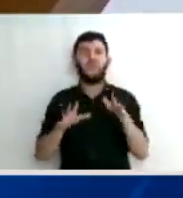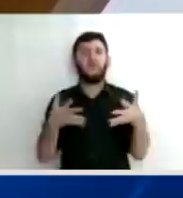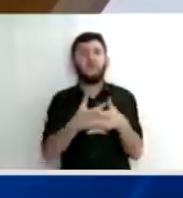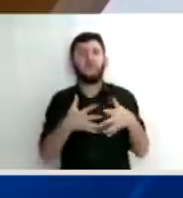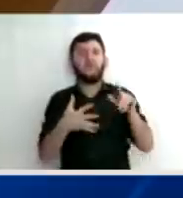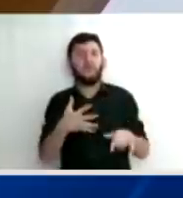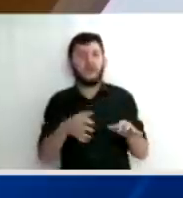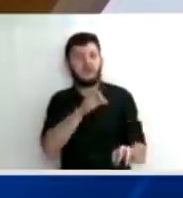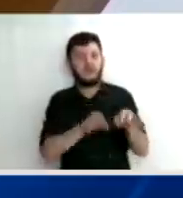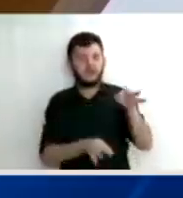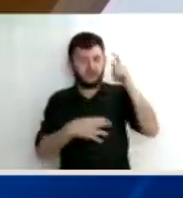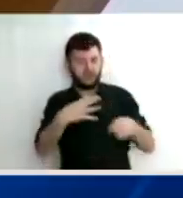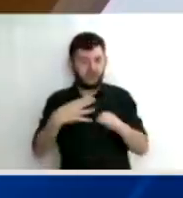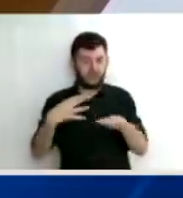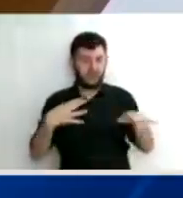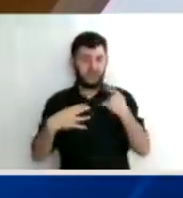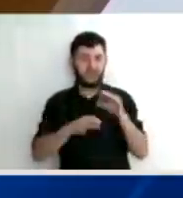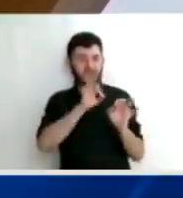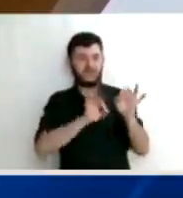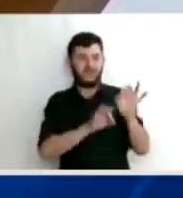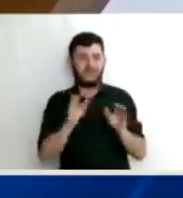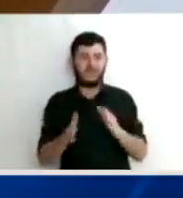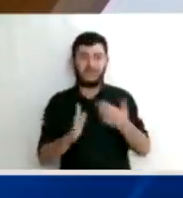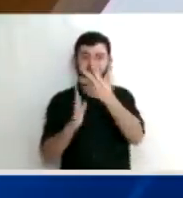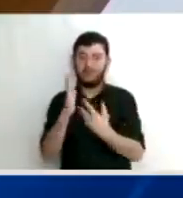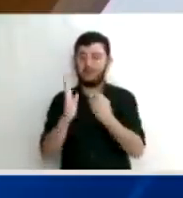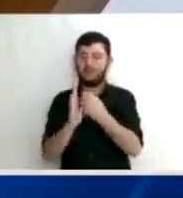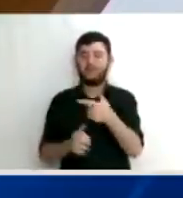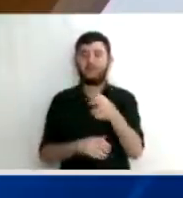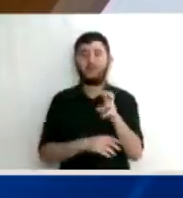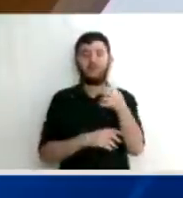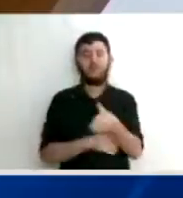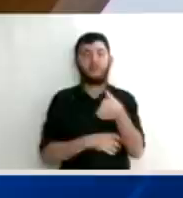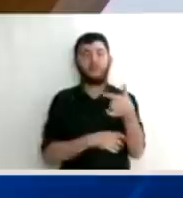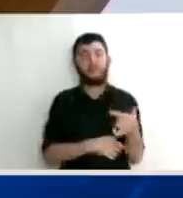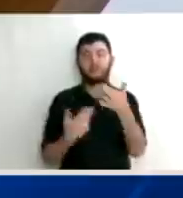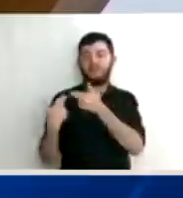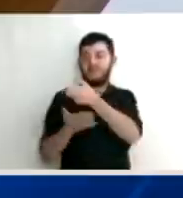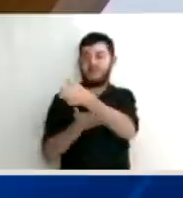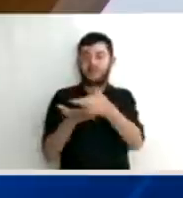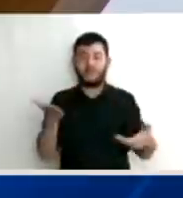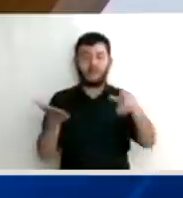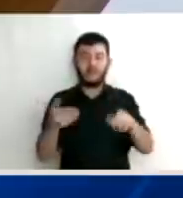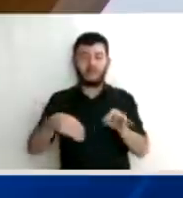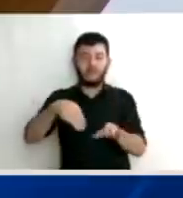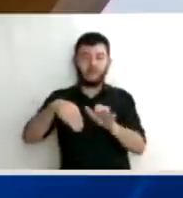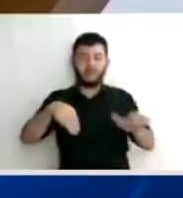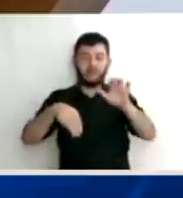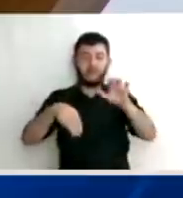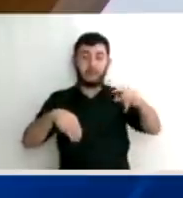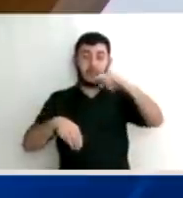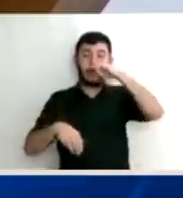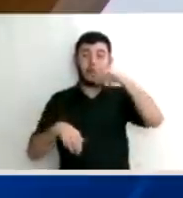Ela está em cheque em duas frentes. Primeira dessas frentes é a decisão do